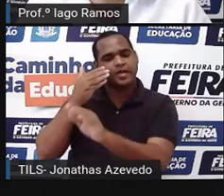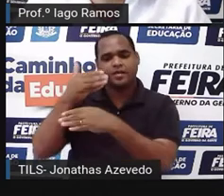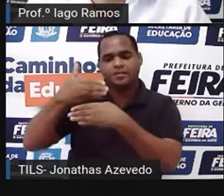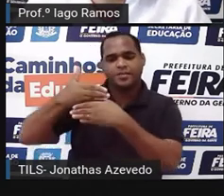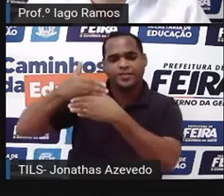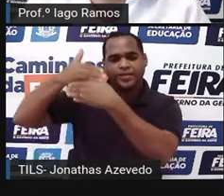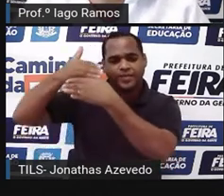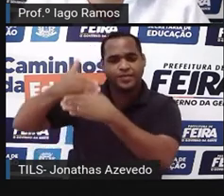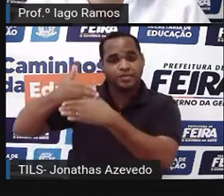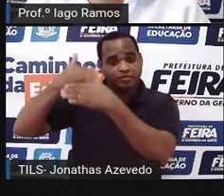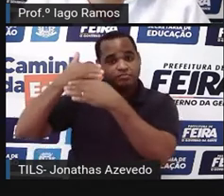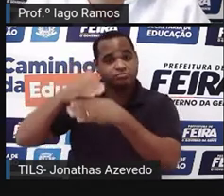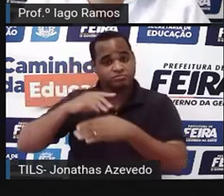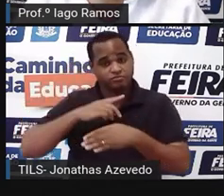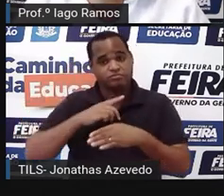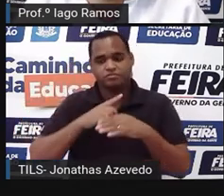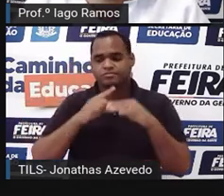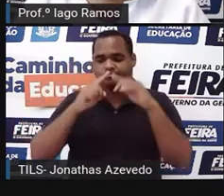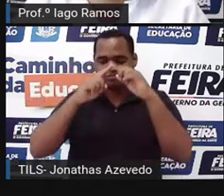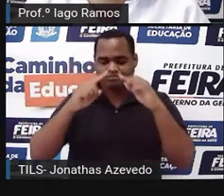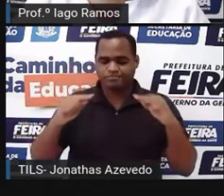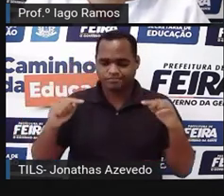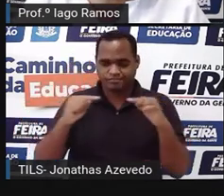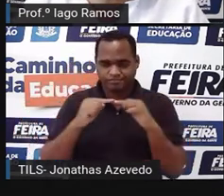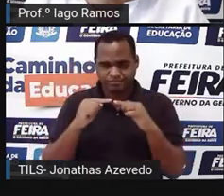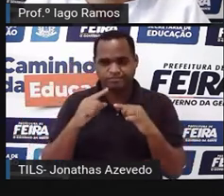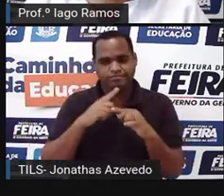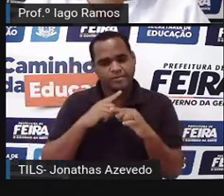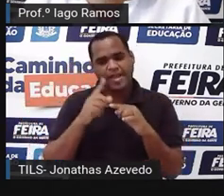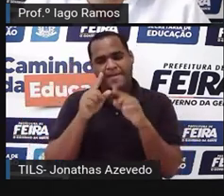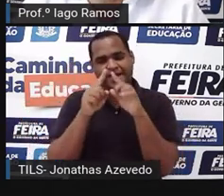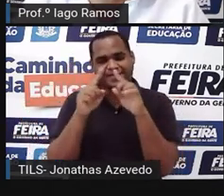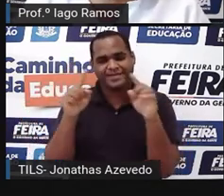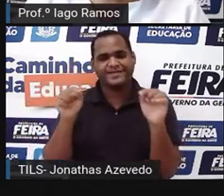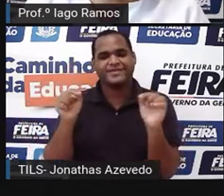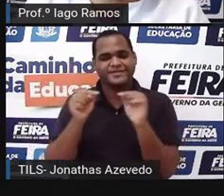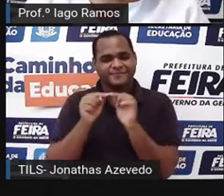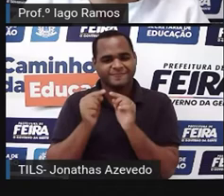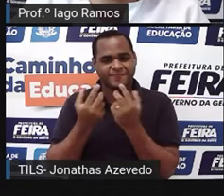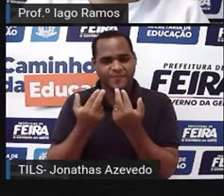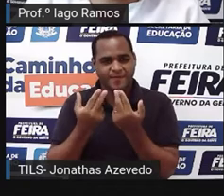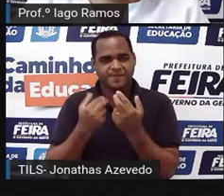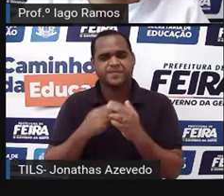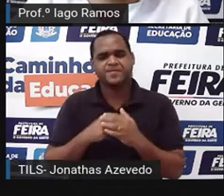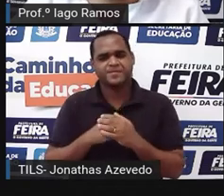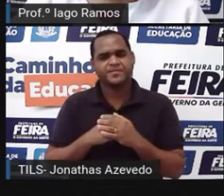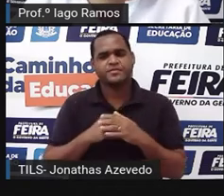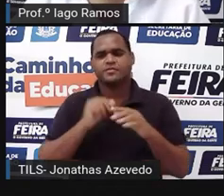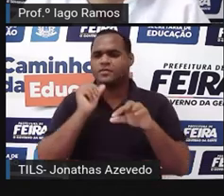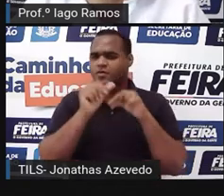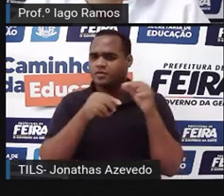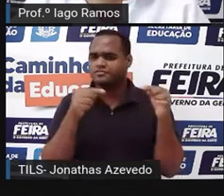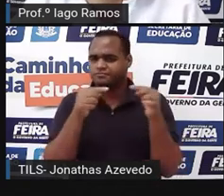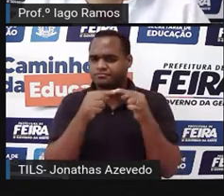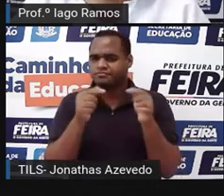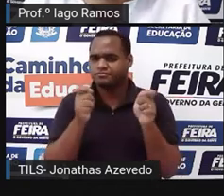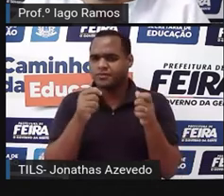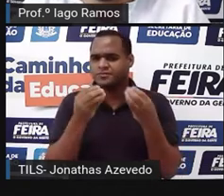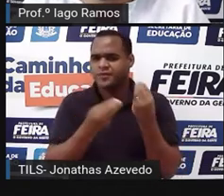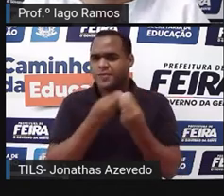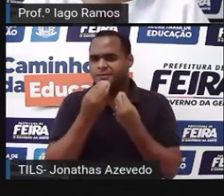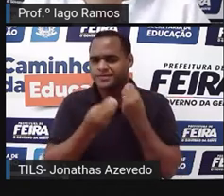formam um triângulo retângulo, tá? Então, se forma um triângulo retângulo, a gente